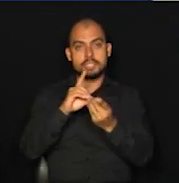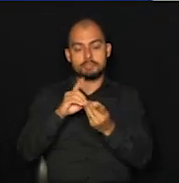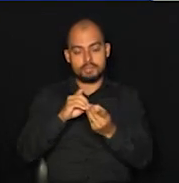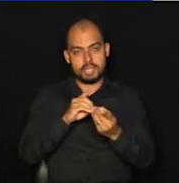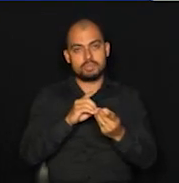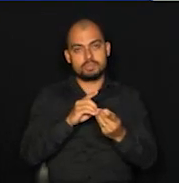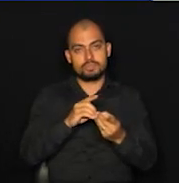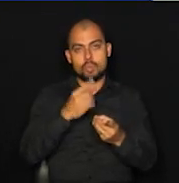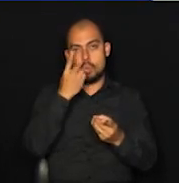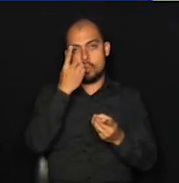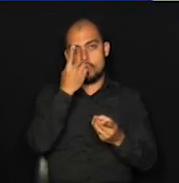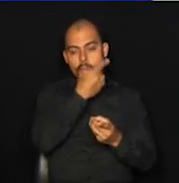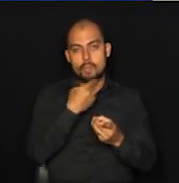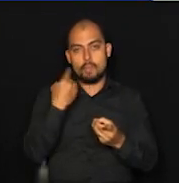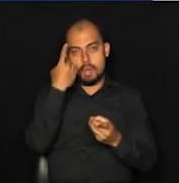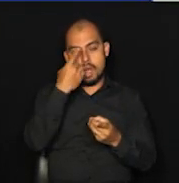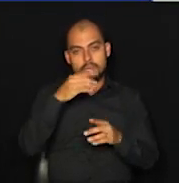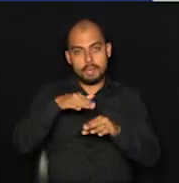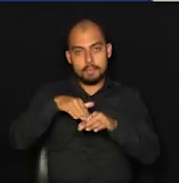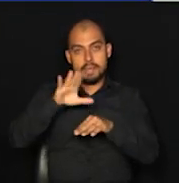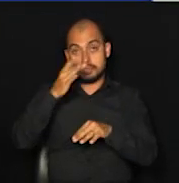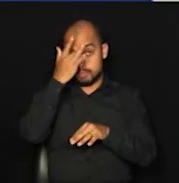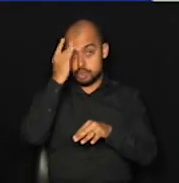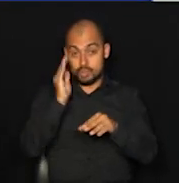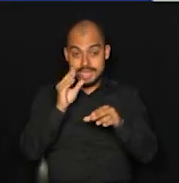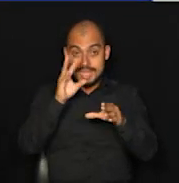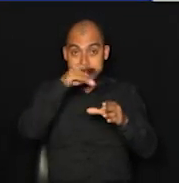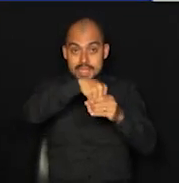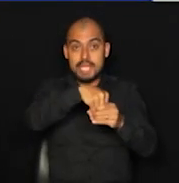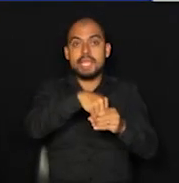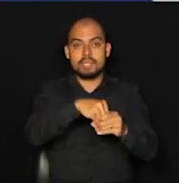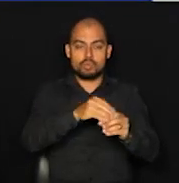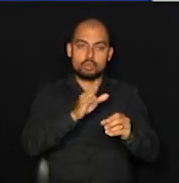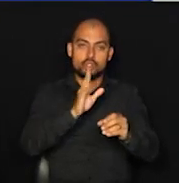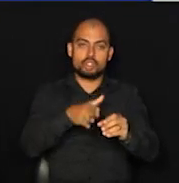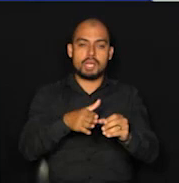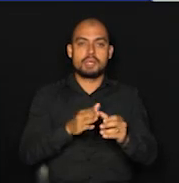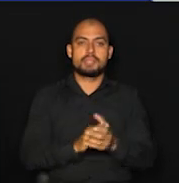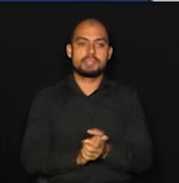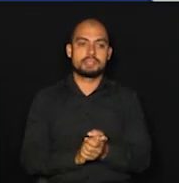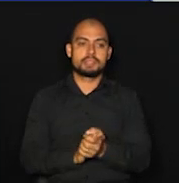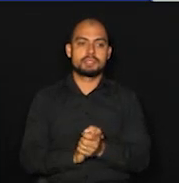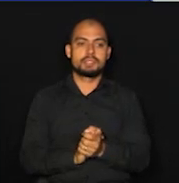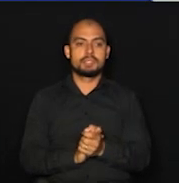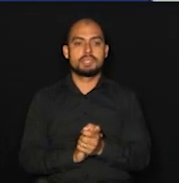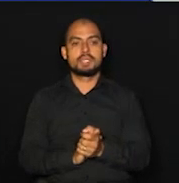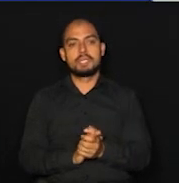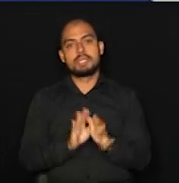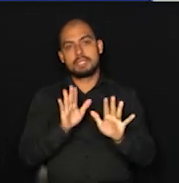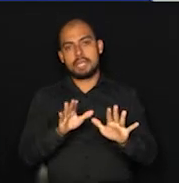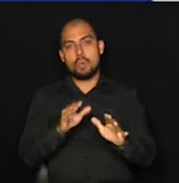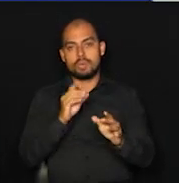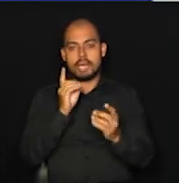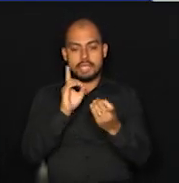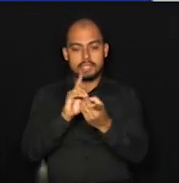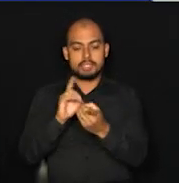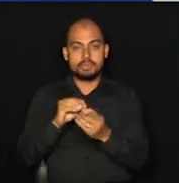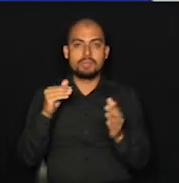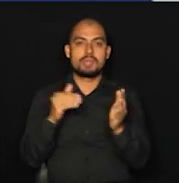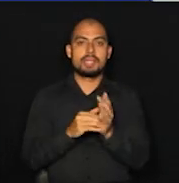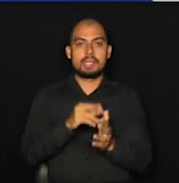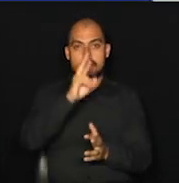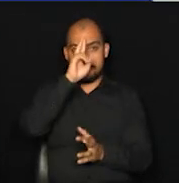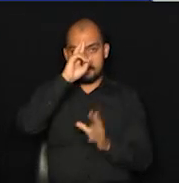funcionamento dentro, para quem já está dentro do estabelecimento, por mais uma hora, até a meia-noite. Então,